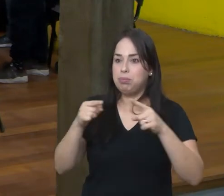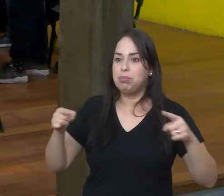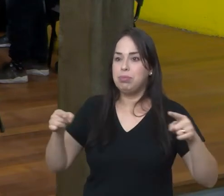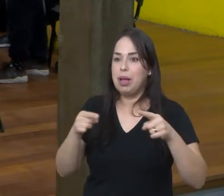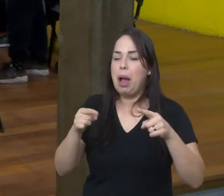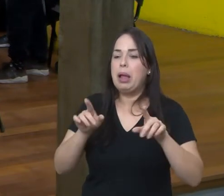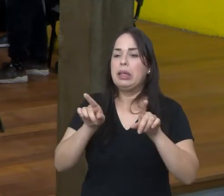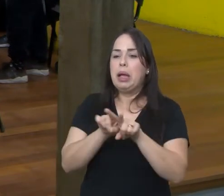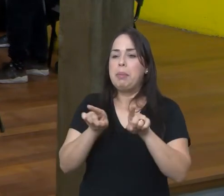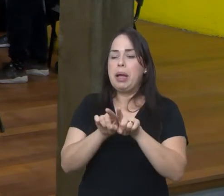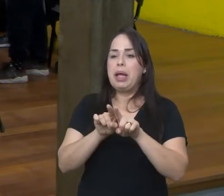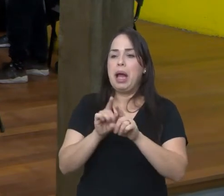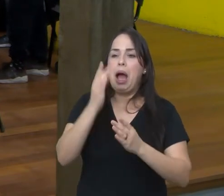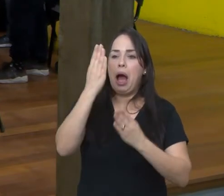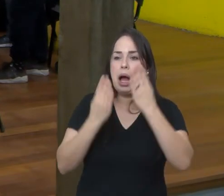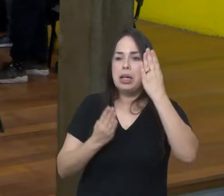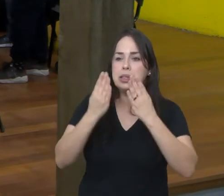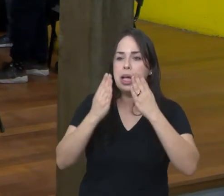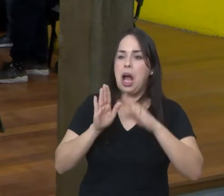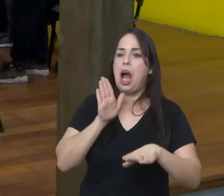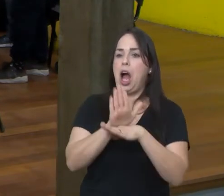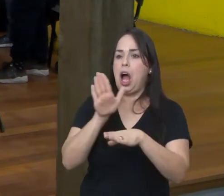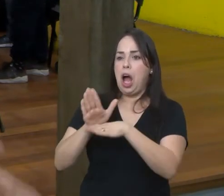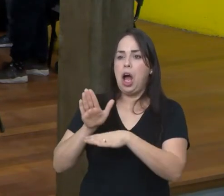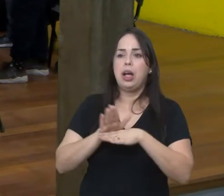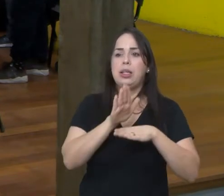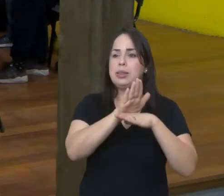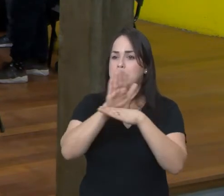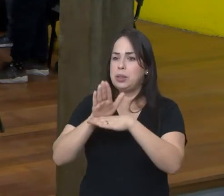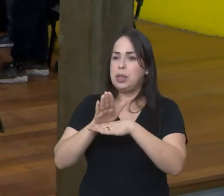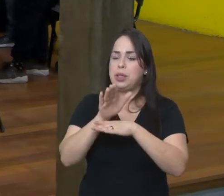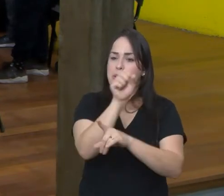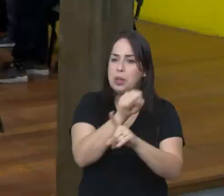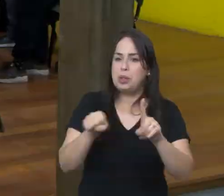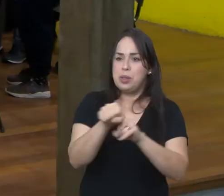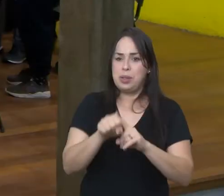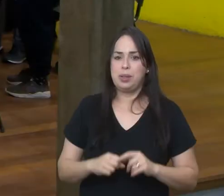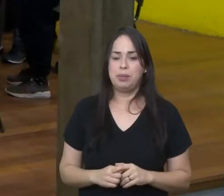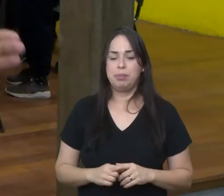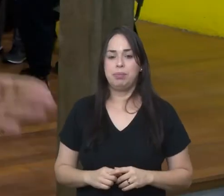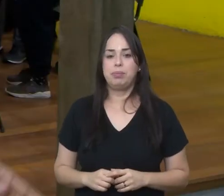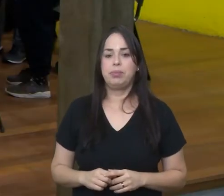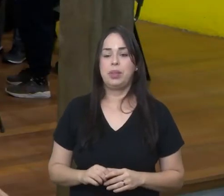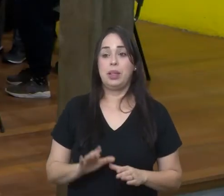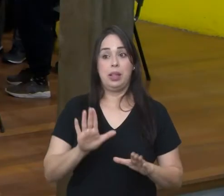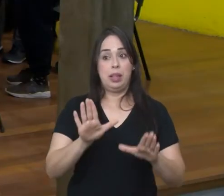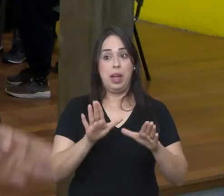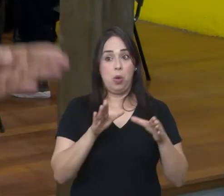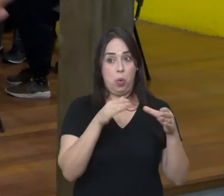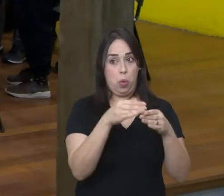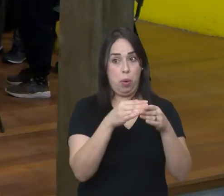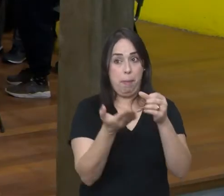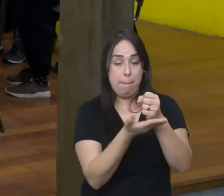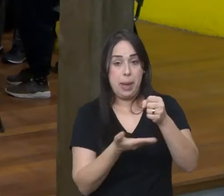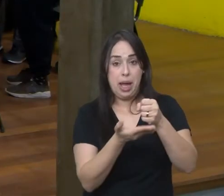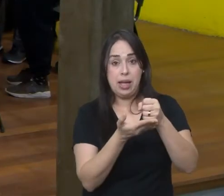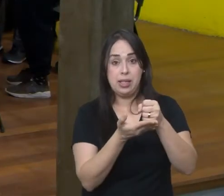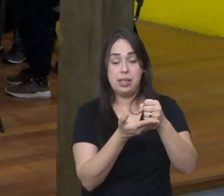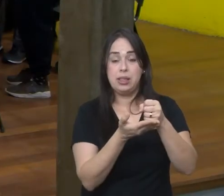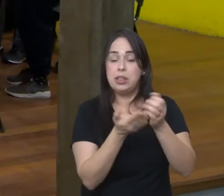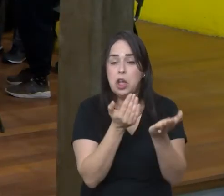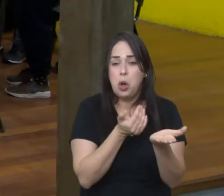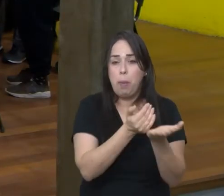especialmente no nosso caso contribui por todo esse contexto social também. A gente tem o núcleo preparatório e o núcleo